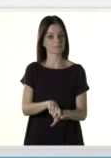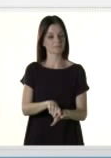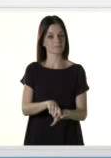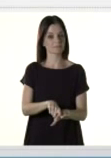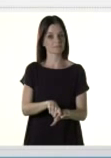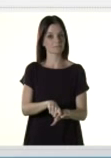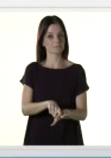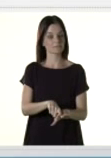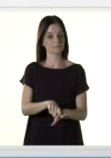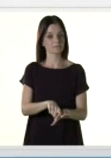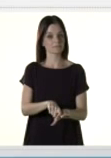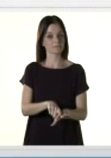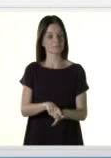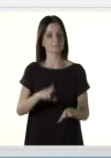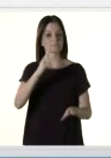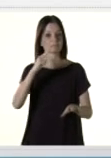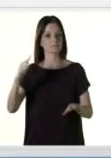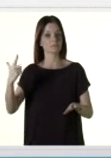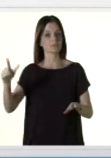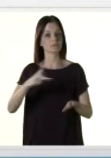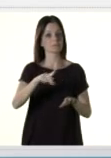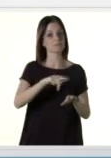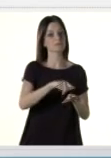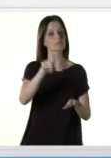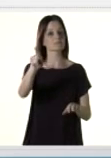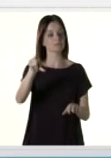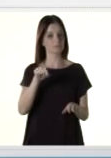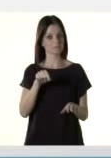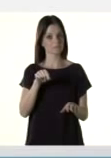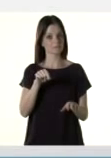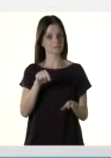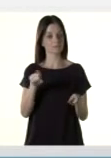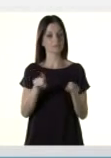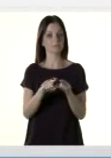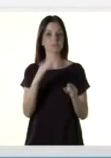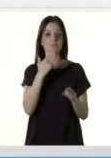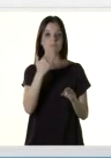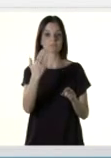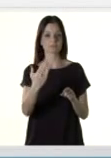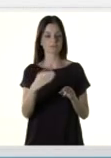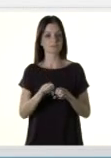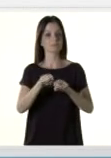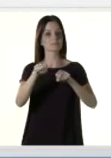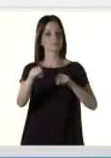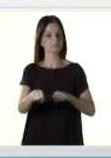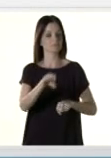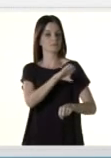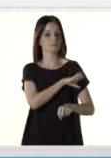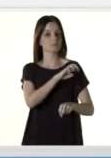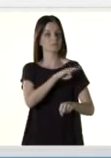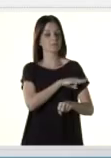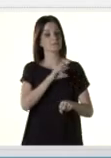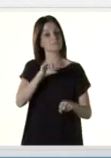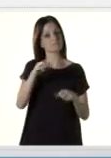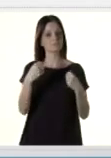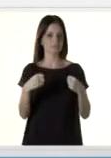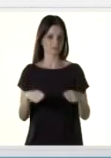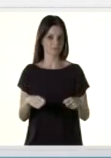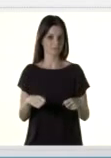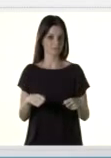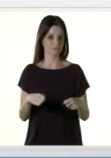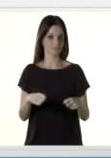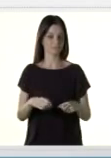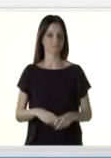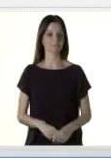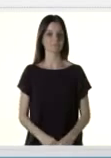ou específicos, a língua estrangeira que você escolheu e a solicitação de certificação do ensino médio, se houver